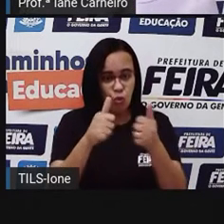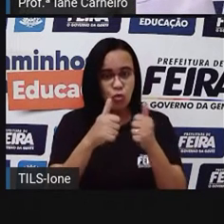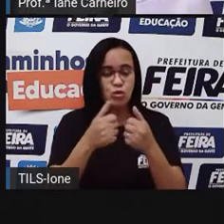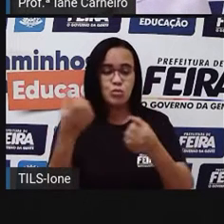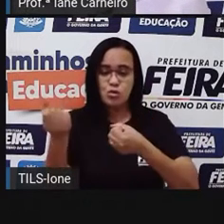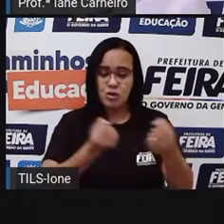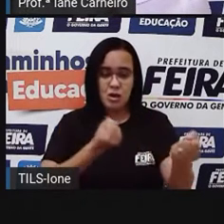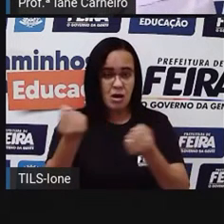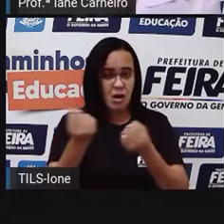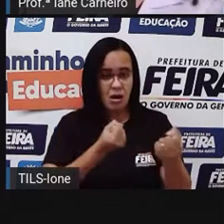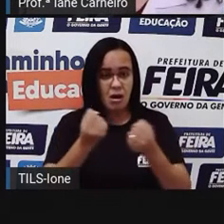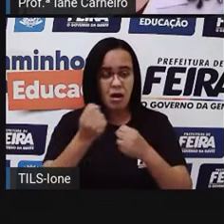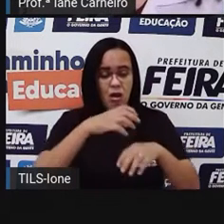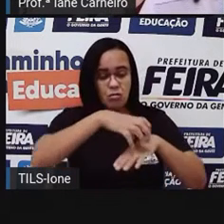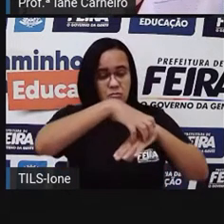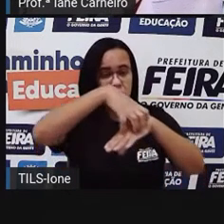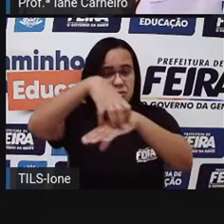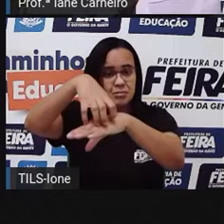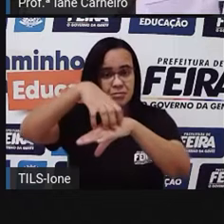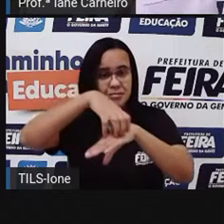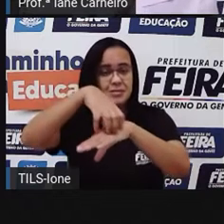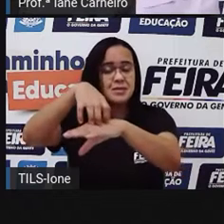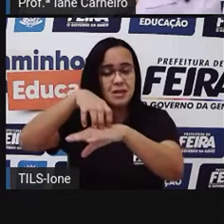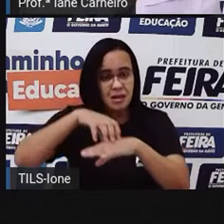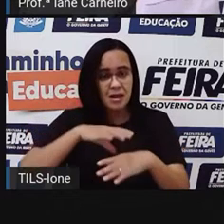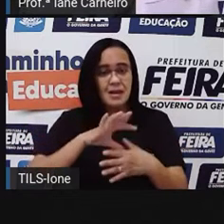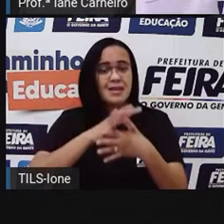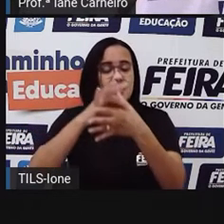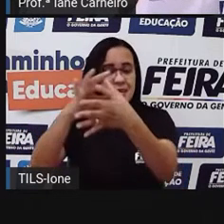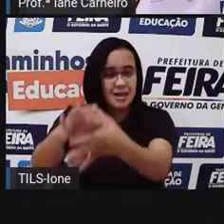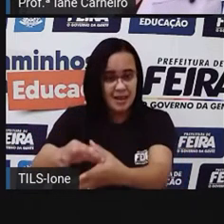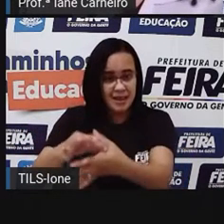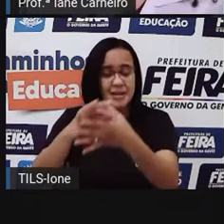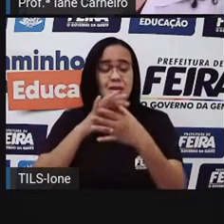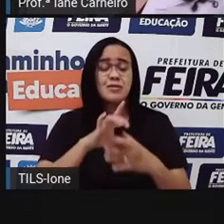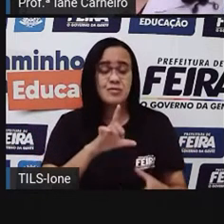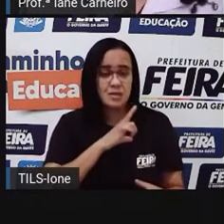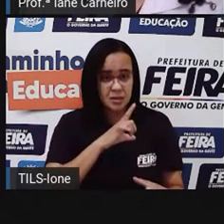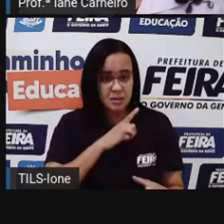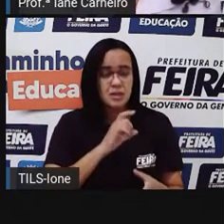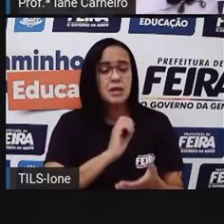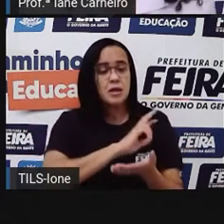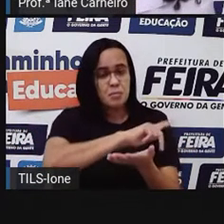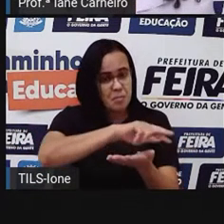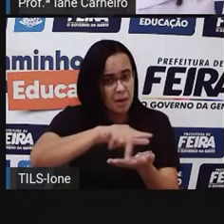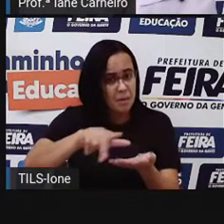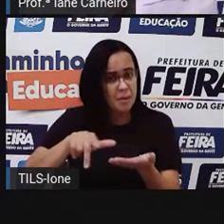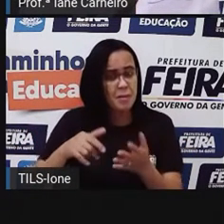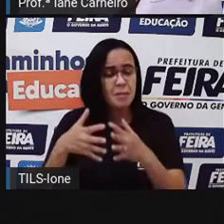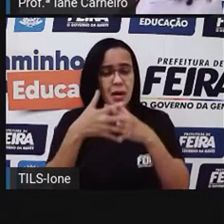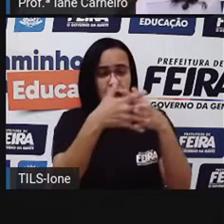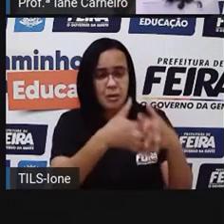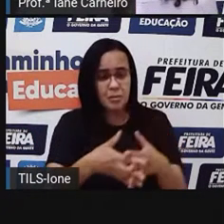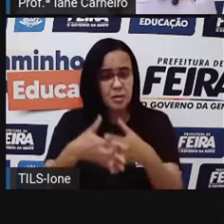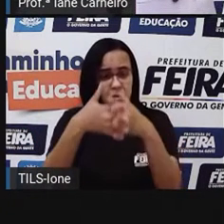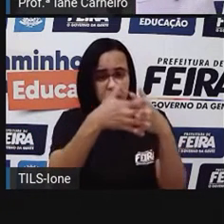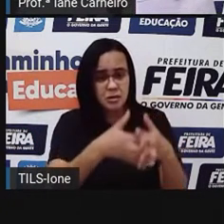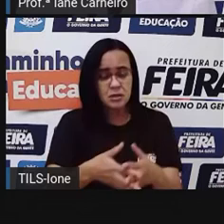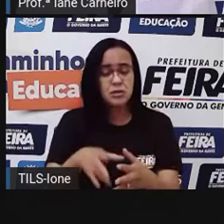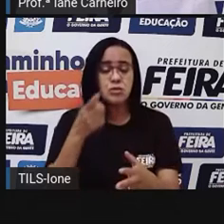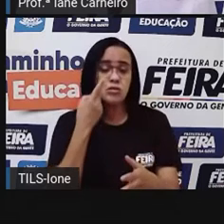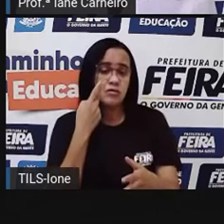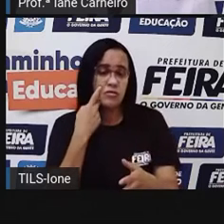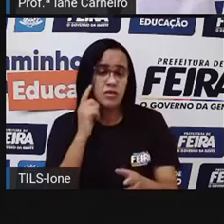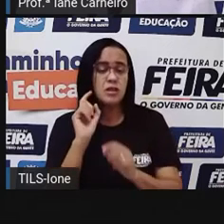gente viu que tem veículos coletivos, E tem veículos, meios de transportes de diversos tipos, né? Nós vimos que